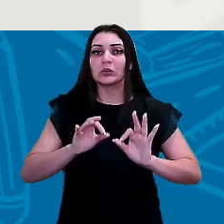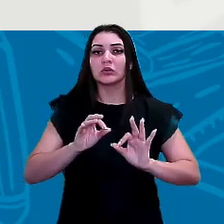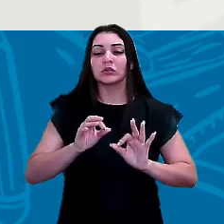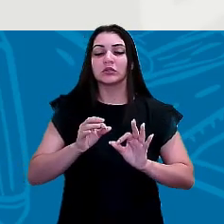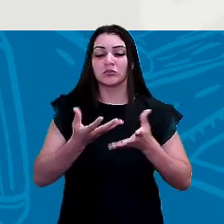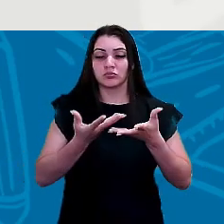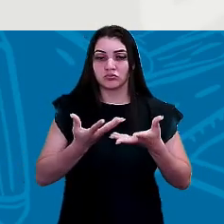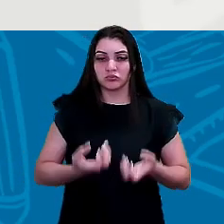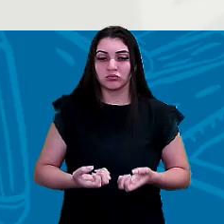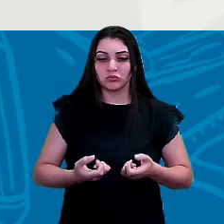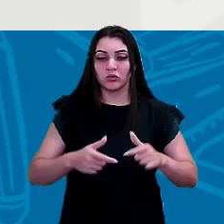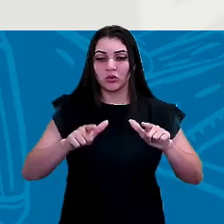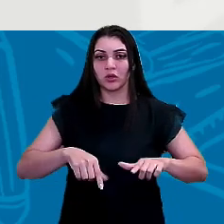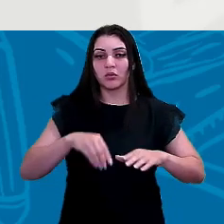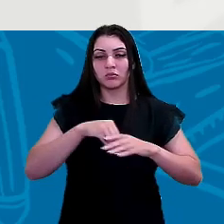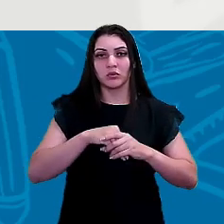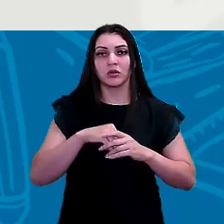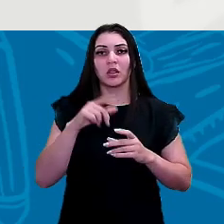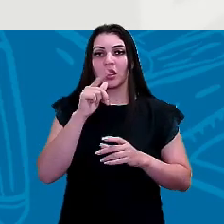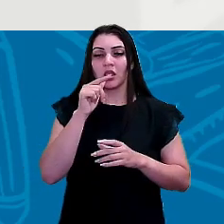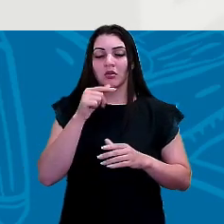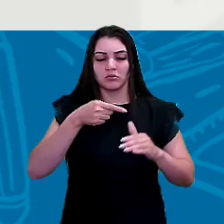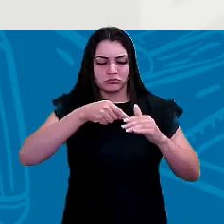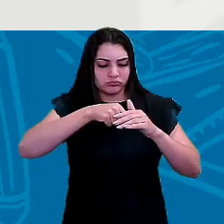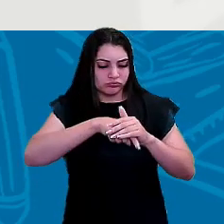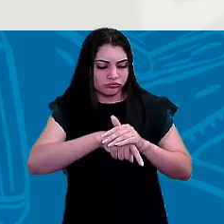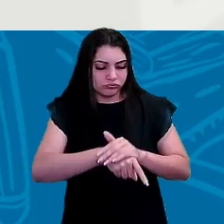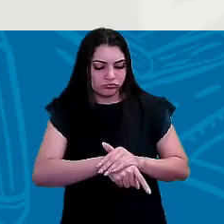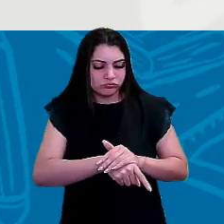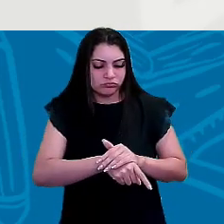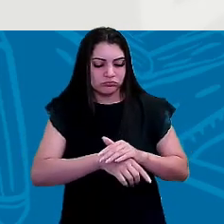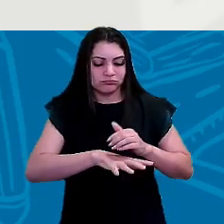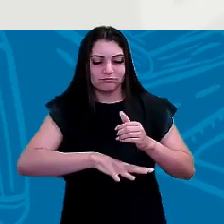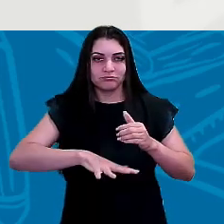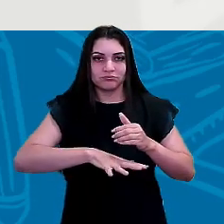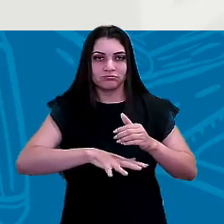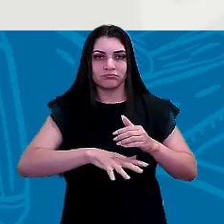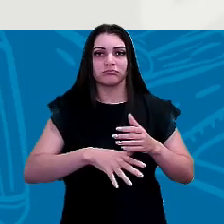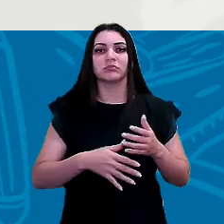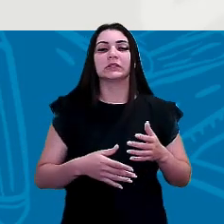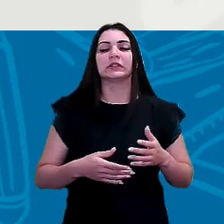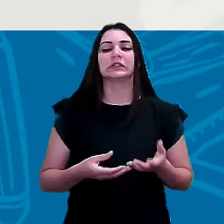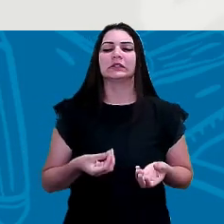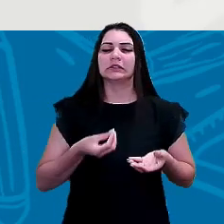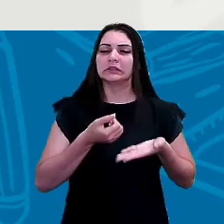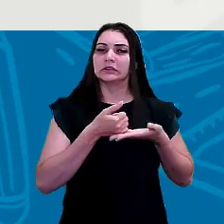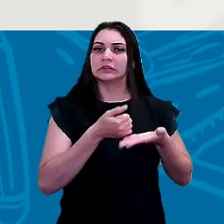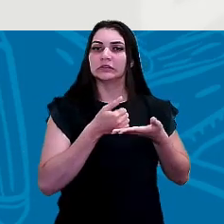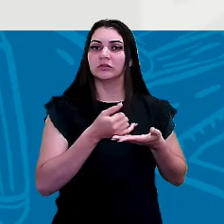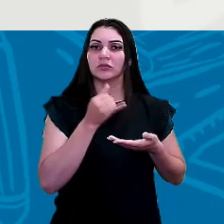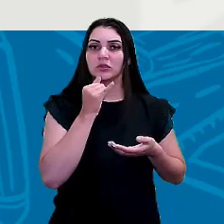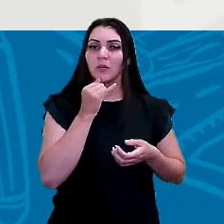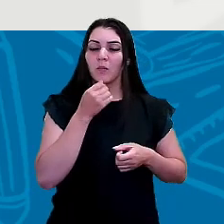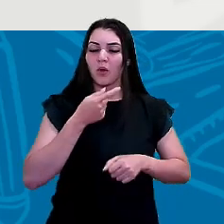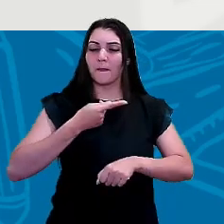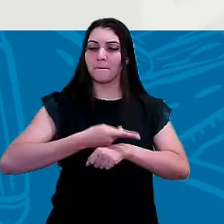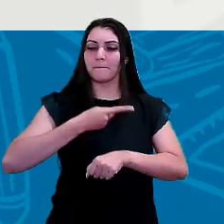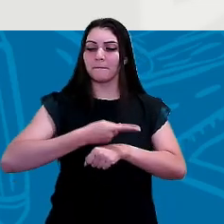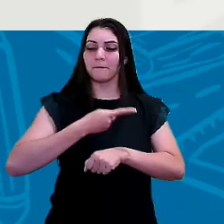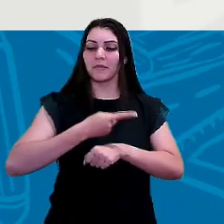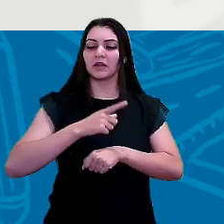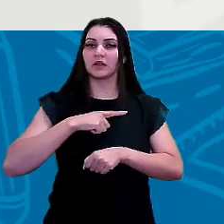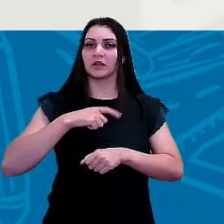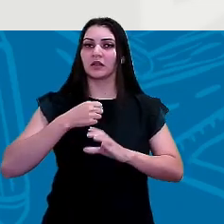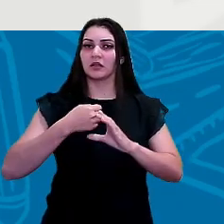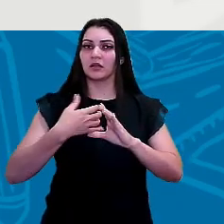da chuva, ela infiltra no subsolo e abastece esses reservatórios. Suas rochas têm características porosas